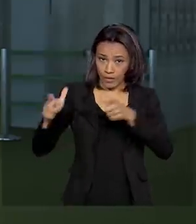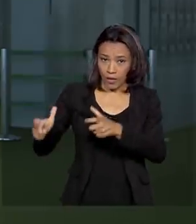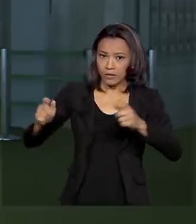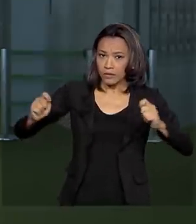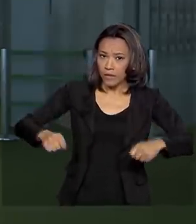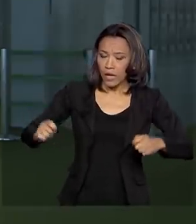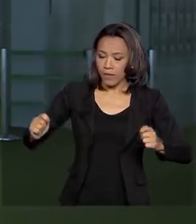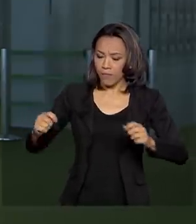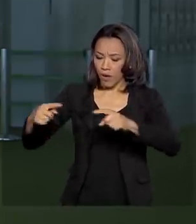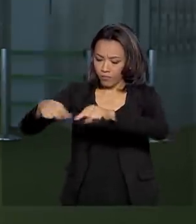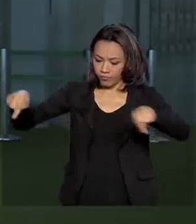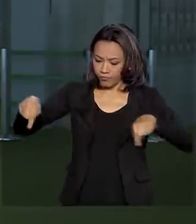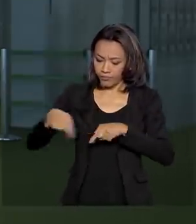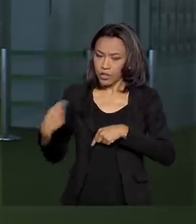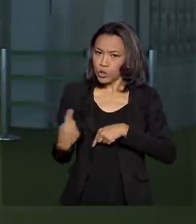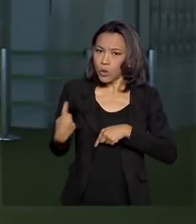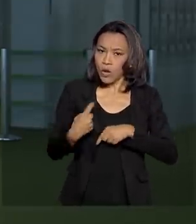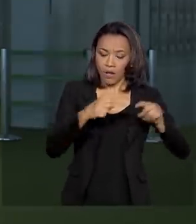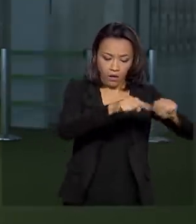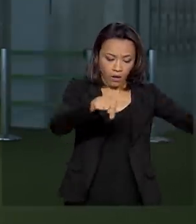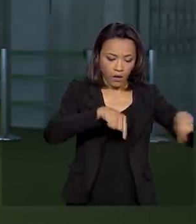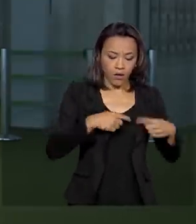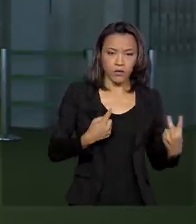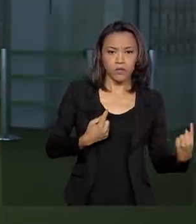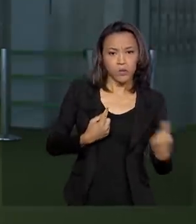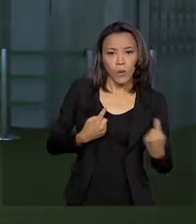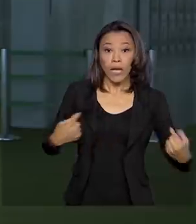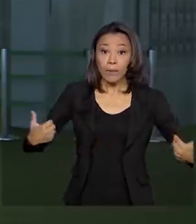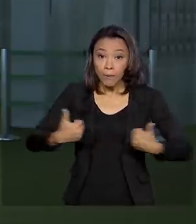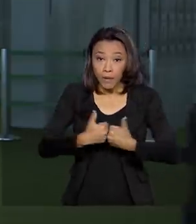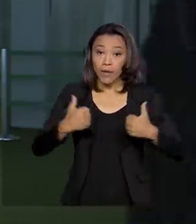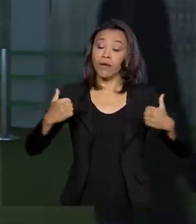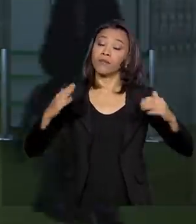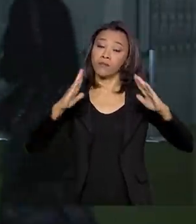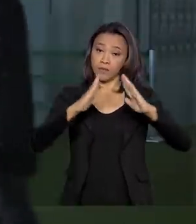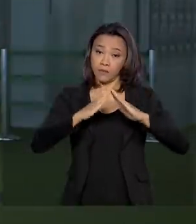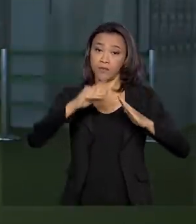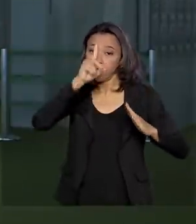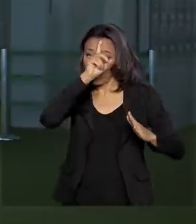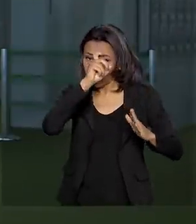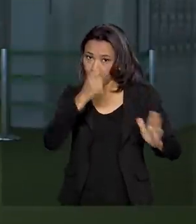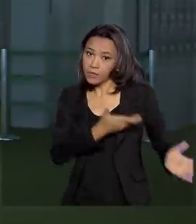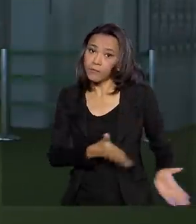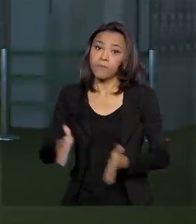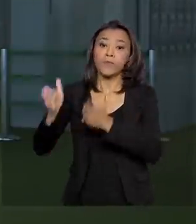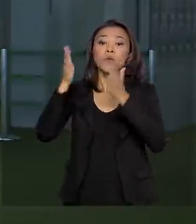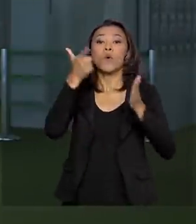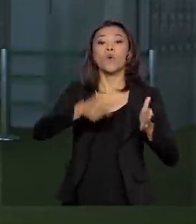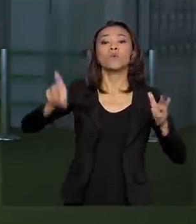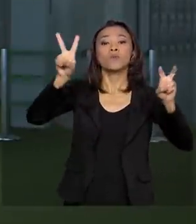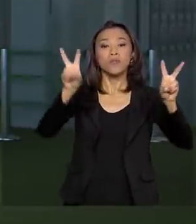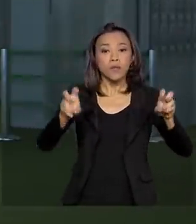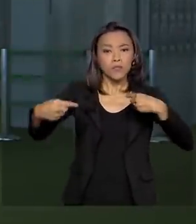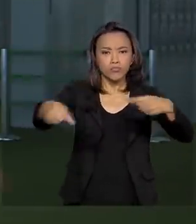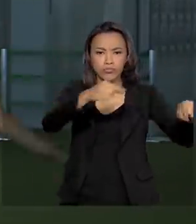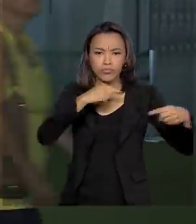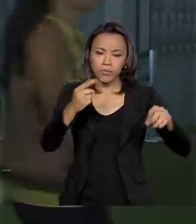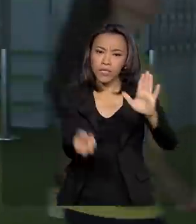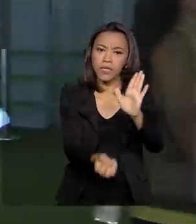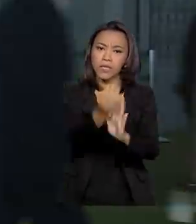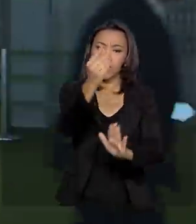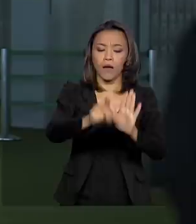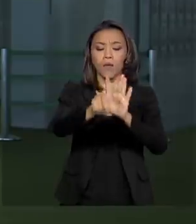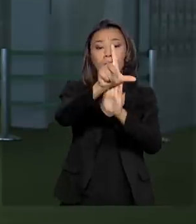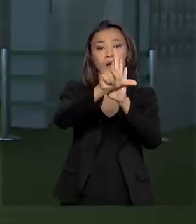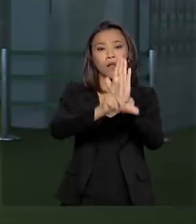isolamento e também se estão próximas a hospitais. Outro assunto em discussão aqui em Brasília é sobre a criação de uma legislação